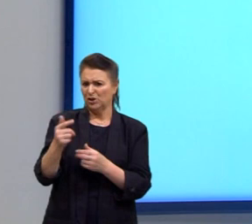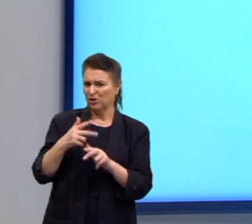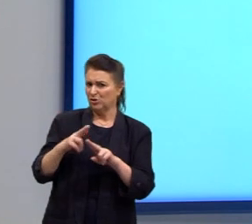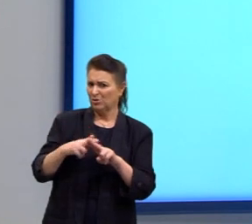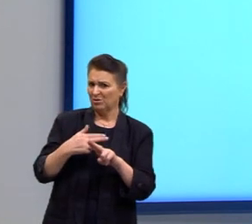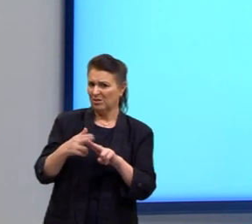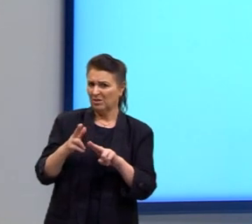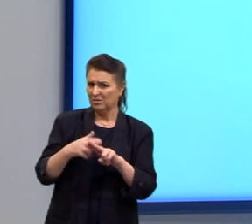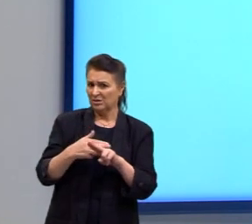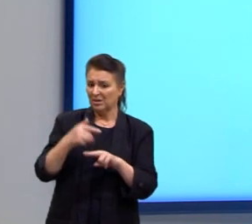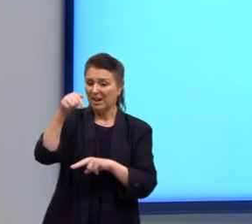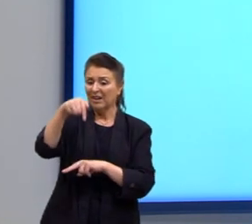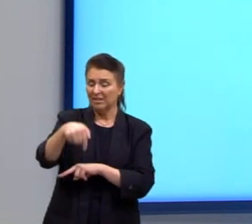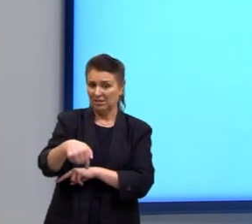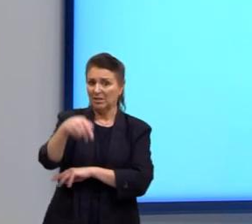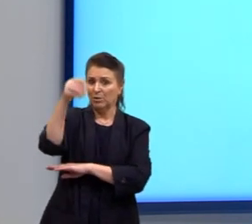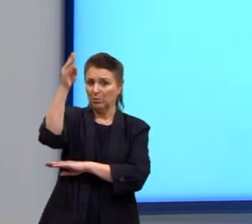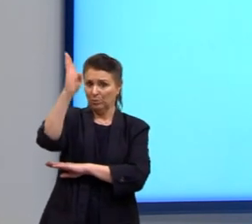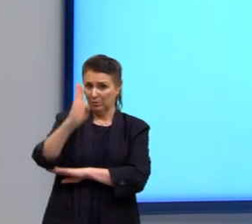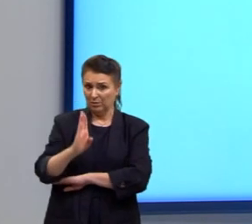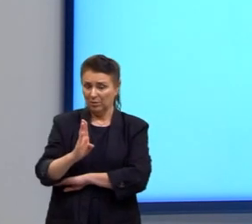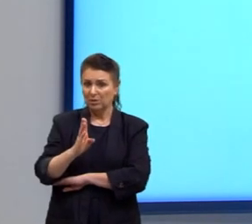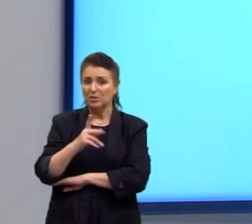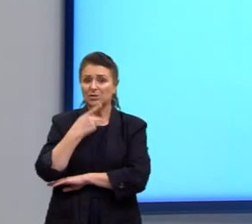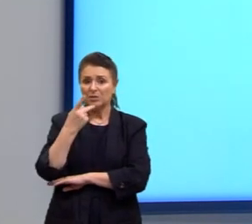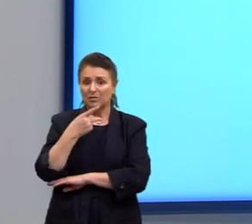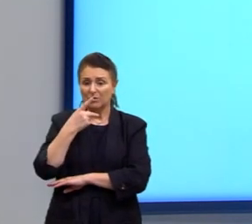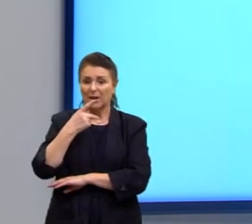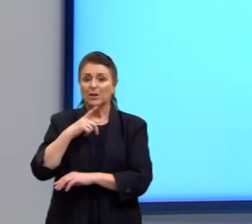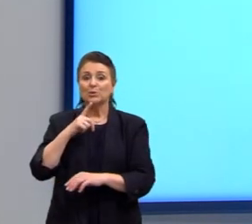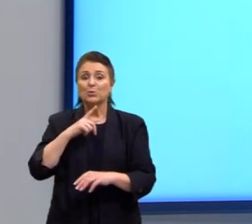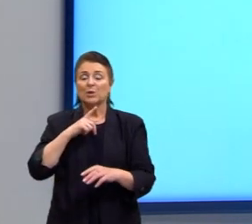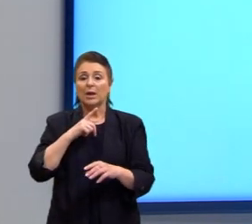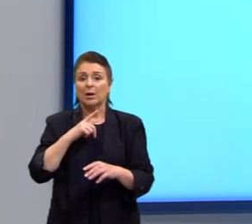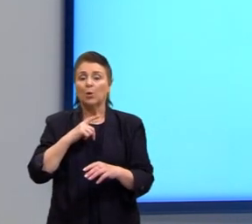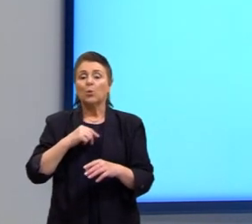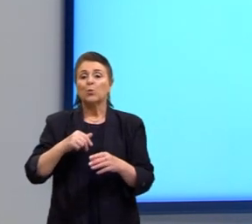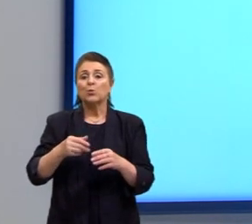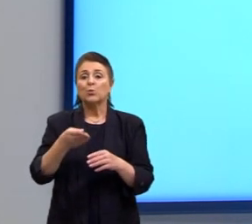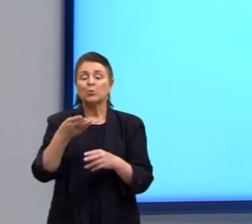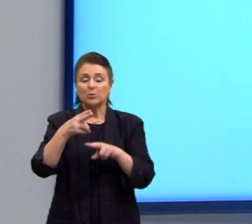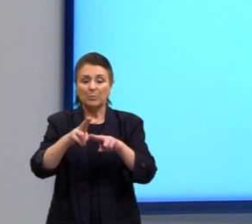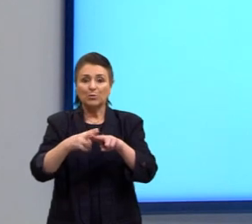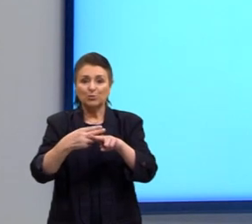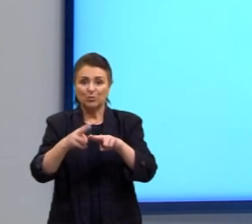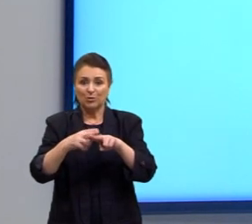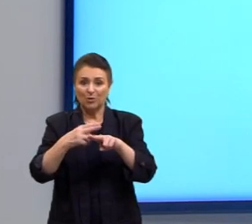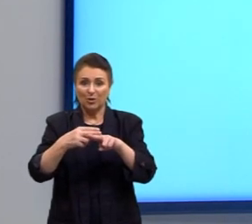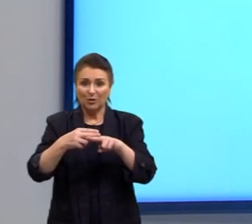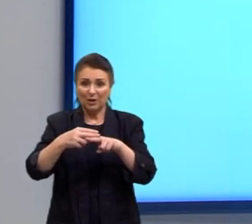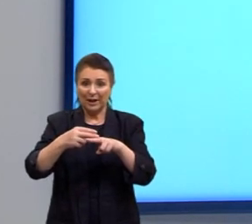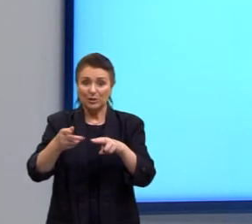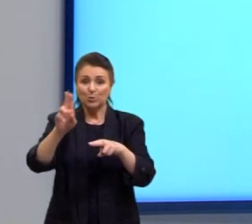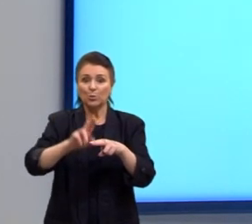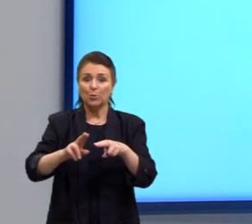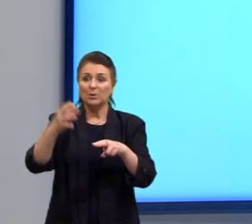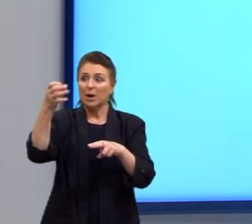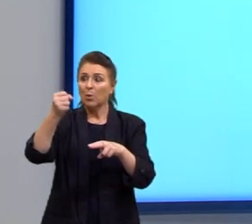Nós, aqui no Brasil, a gente faz o chocolate quente de que forma? A gente utiliza o leite,